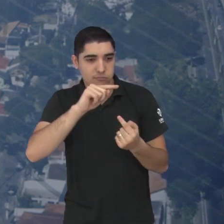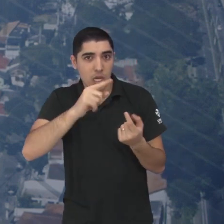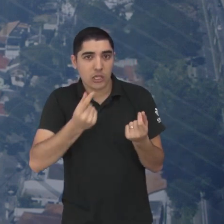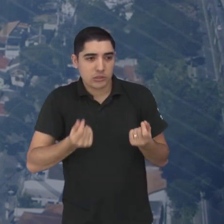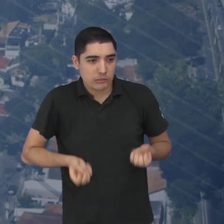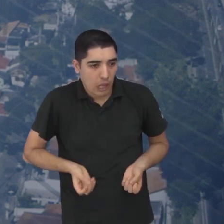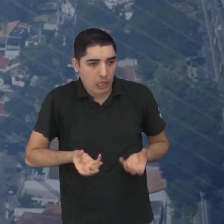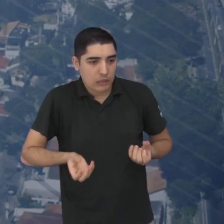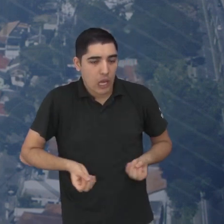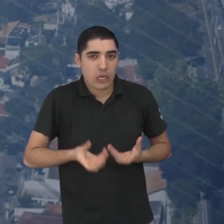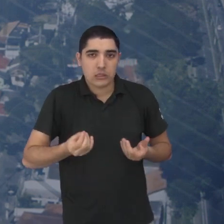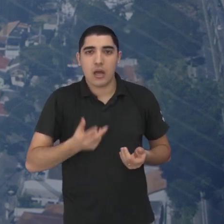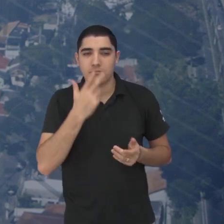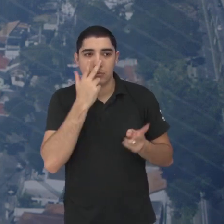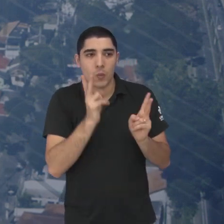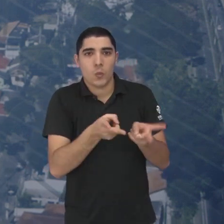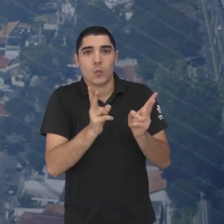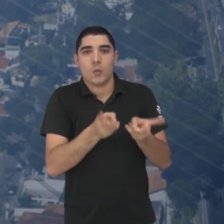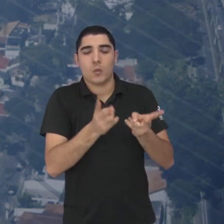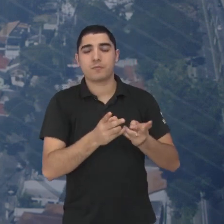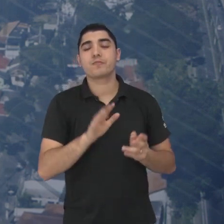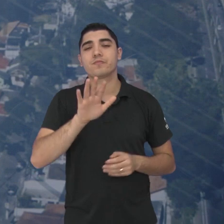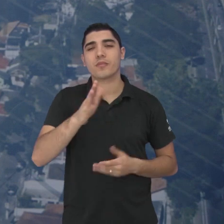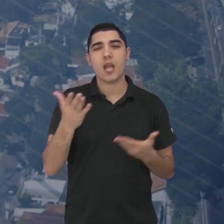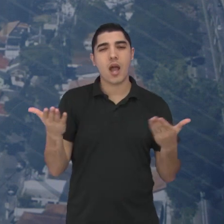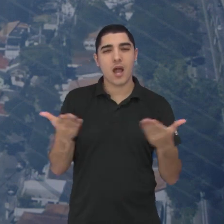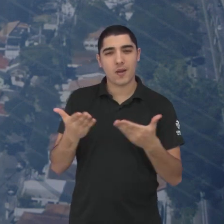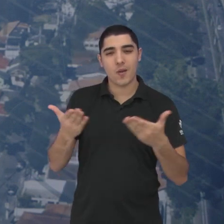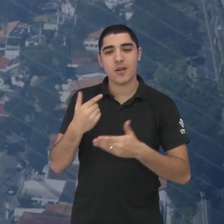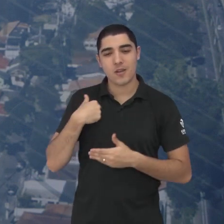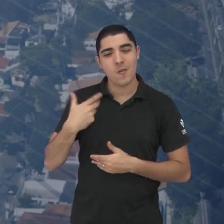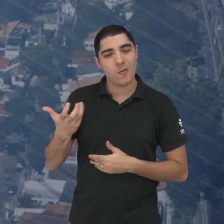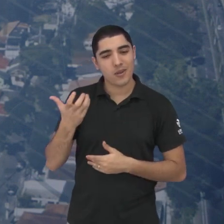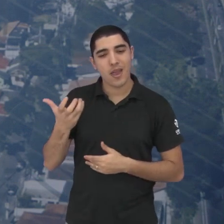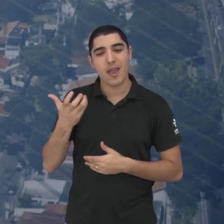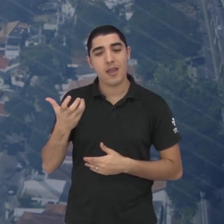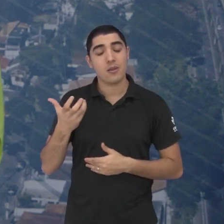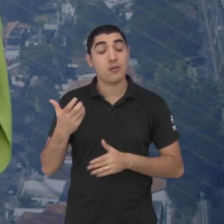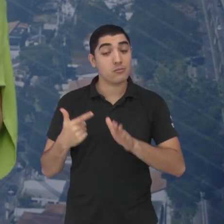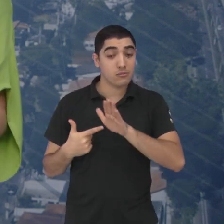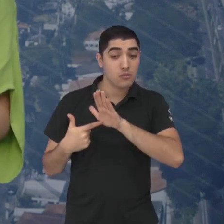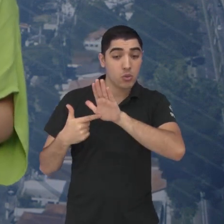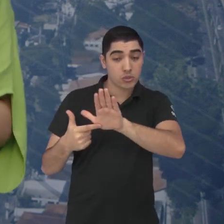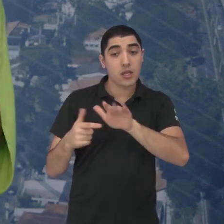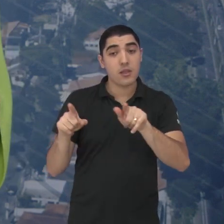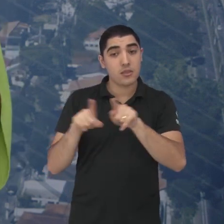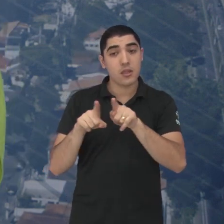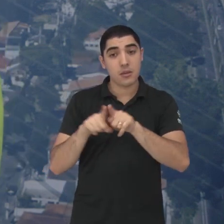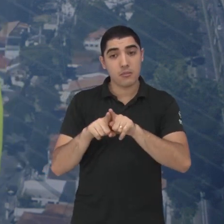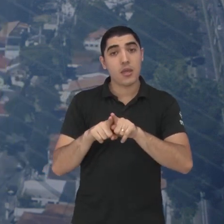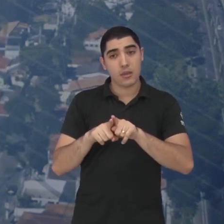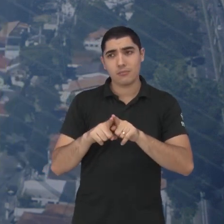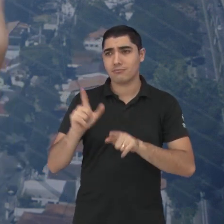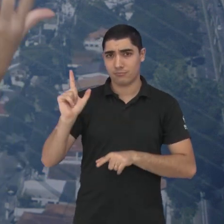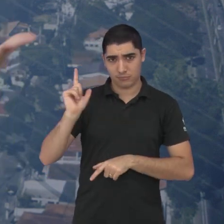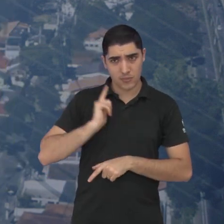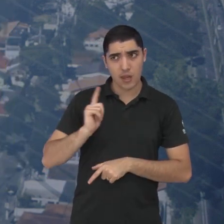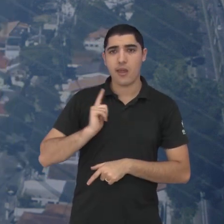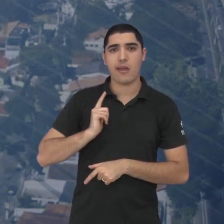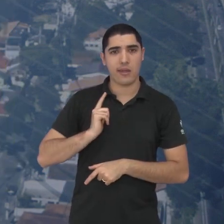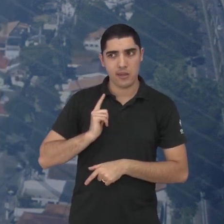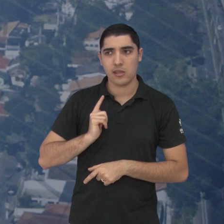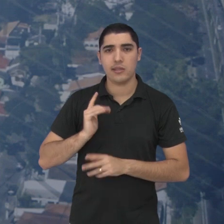meninas para a gente dar a sequência então no bate-papo eu queria mencionar muitas há muitos